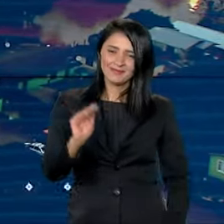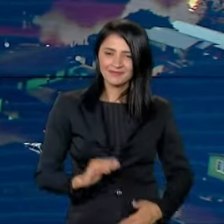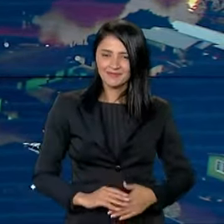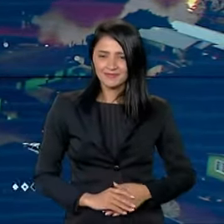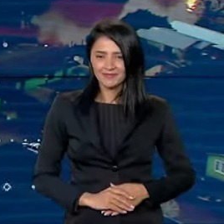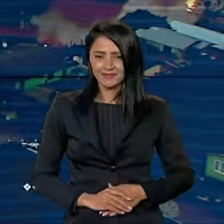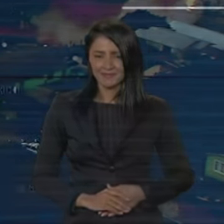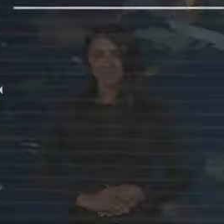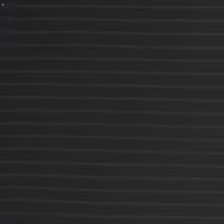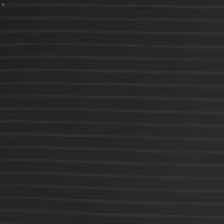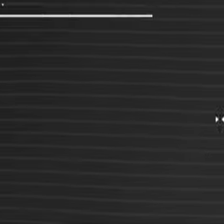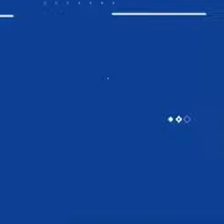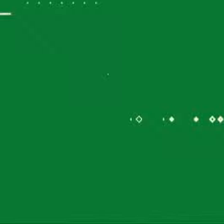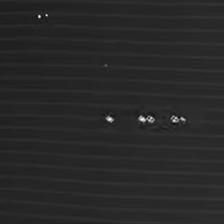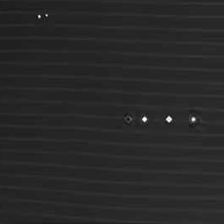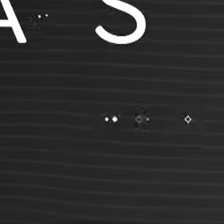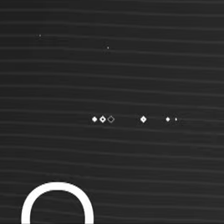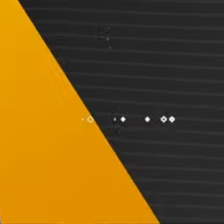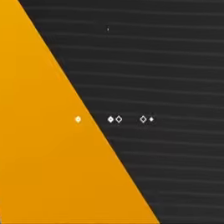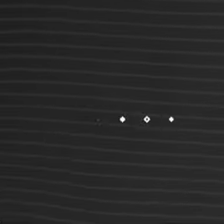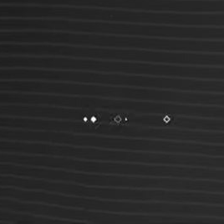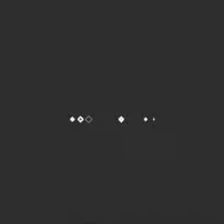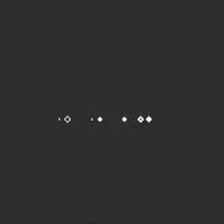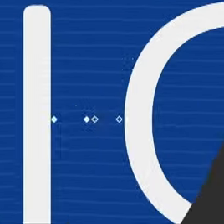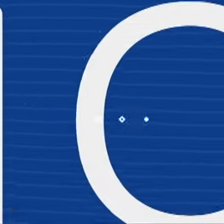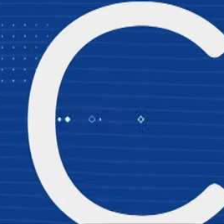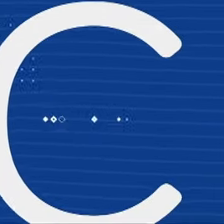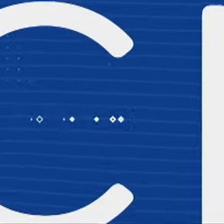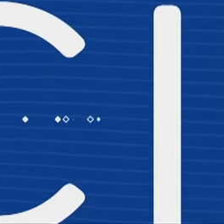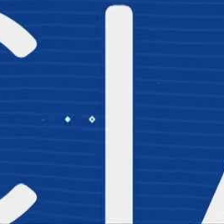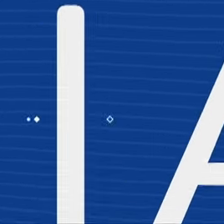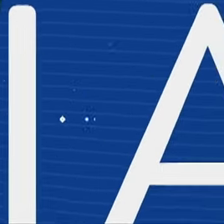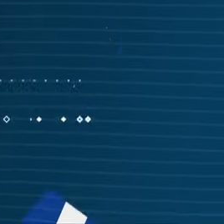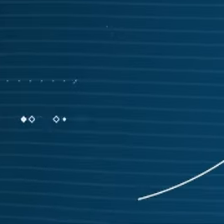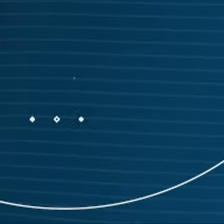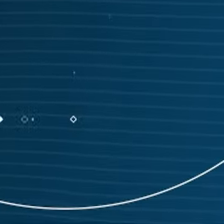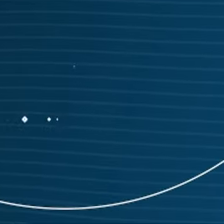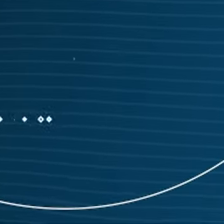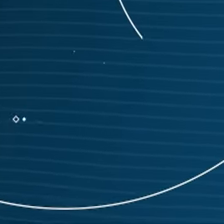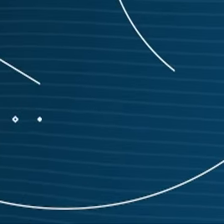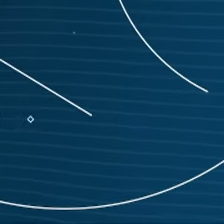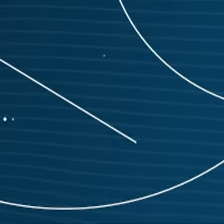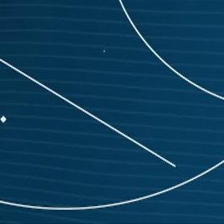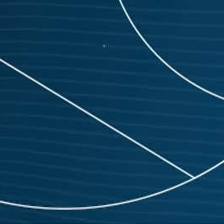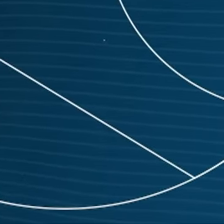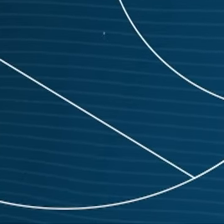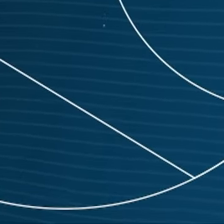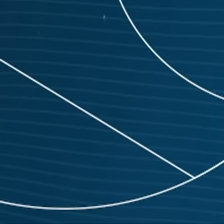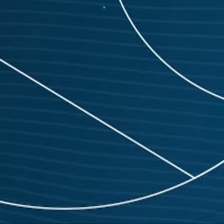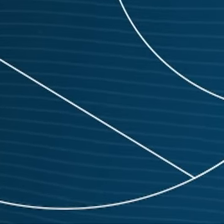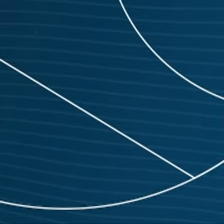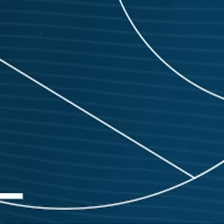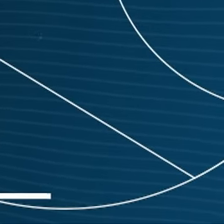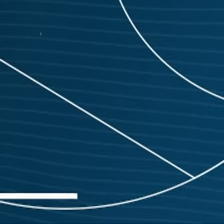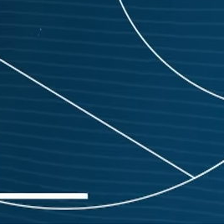e até